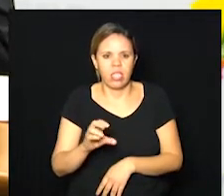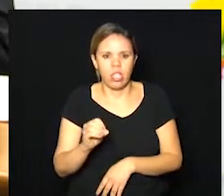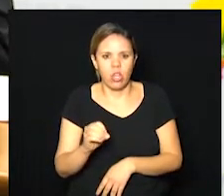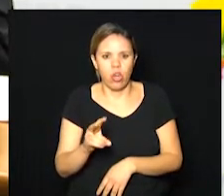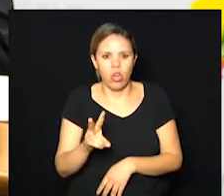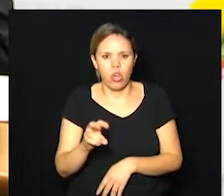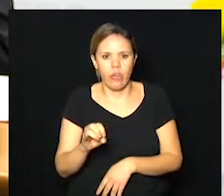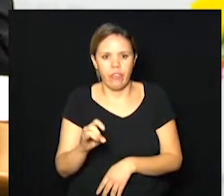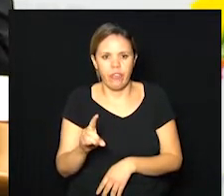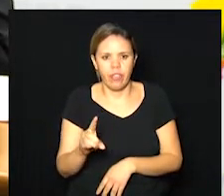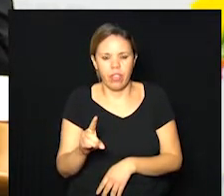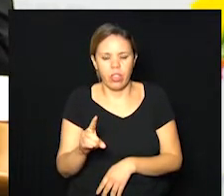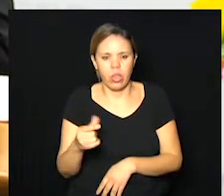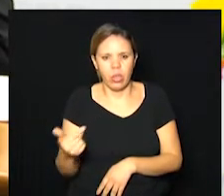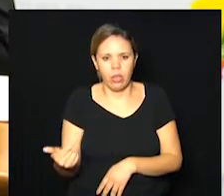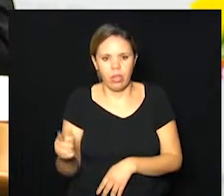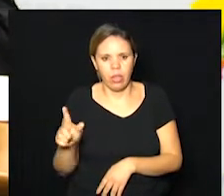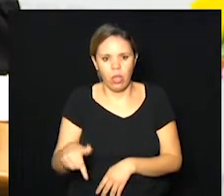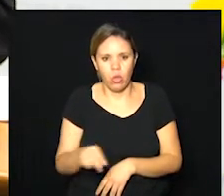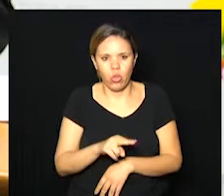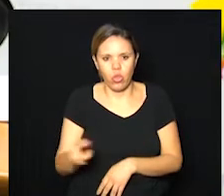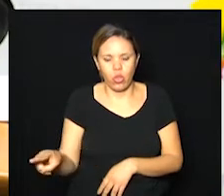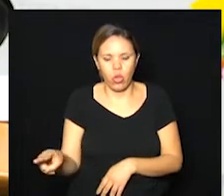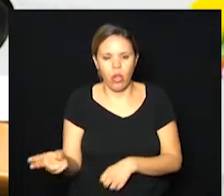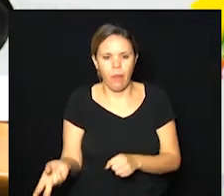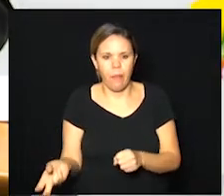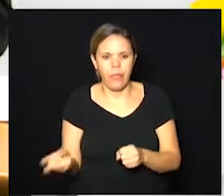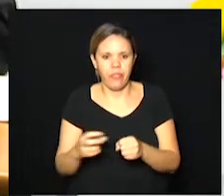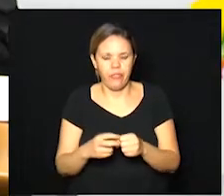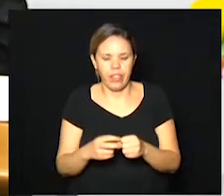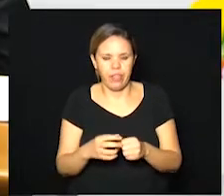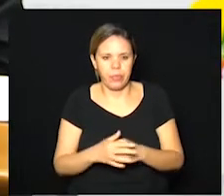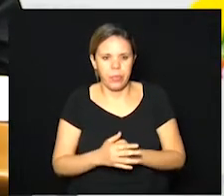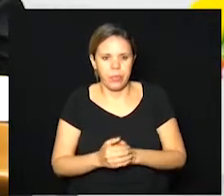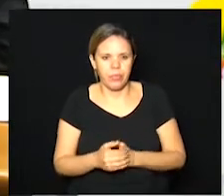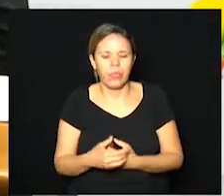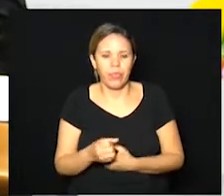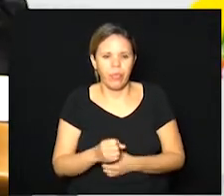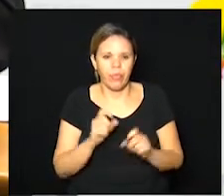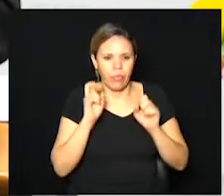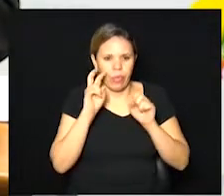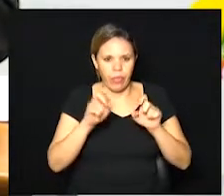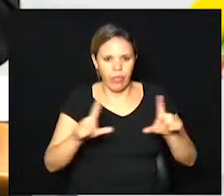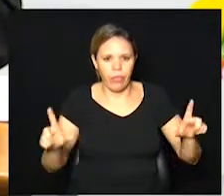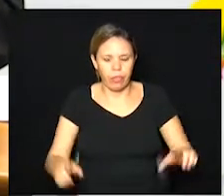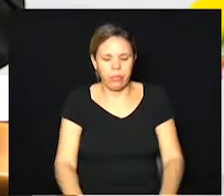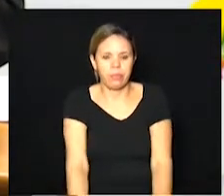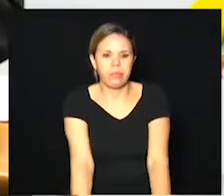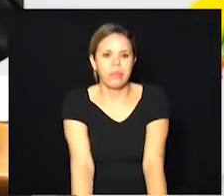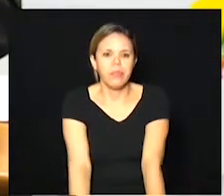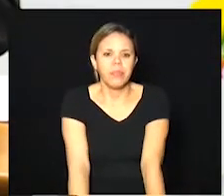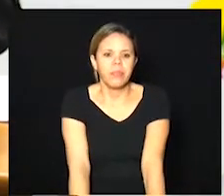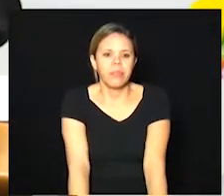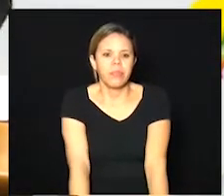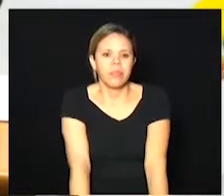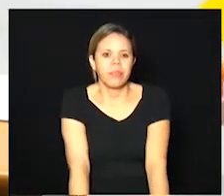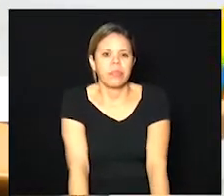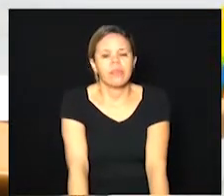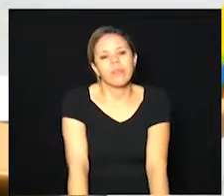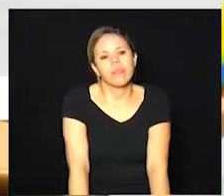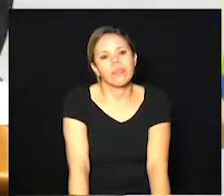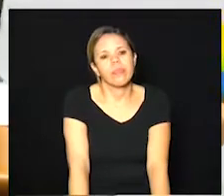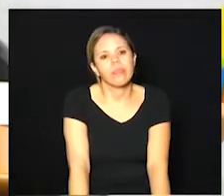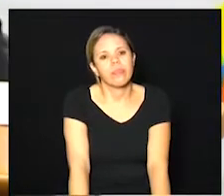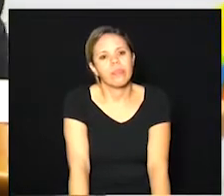É isso? o nome? Esse é o nome do vírus. O vírus SARS-CoV-2. Vamos lá, então, Carmen. Eu vou ficar por aqui mesmo e vou